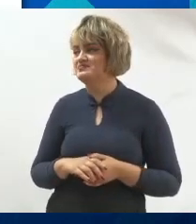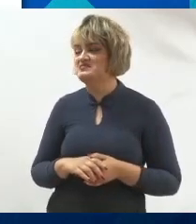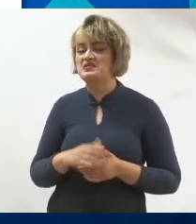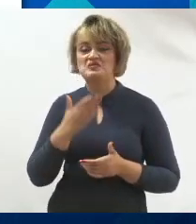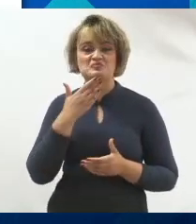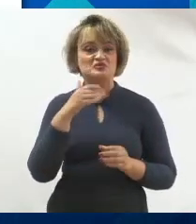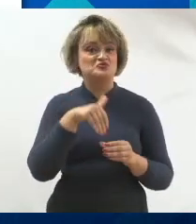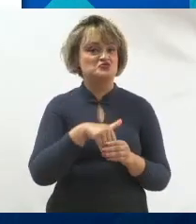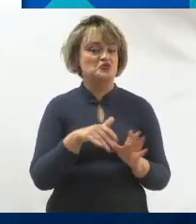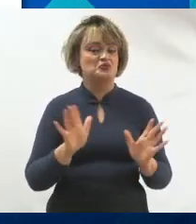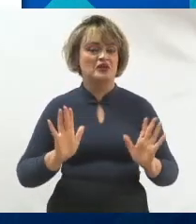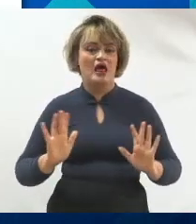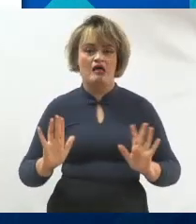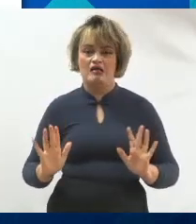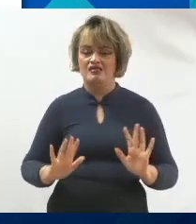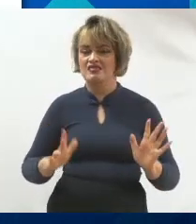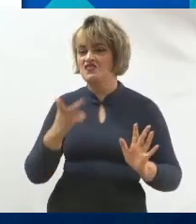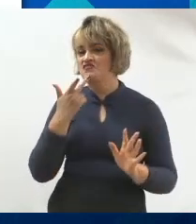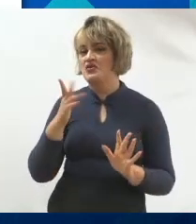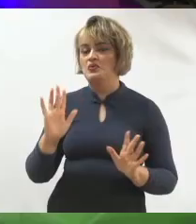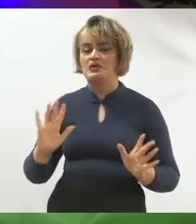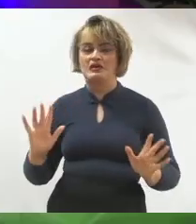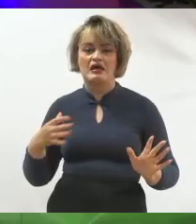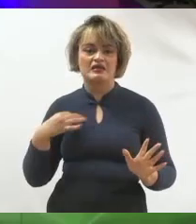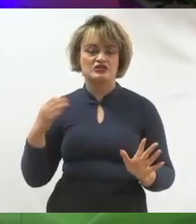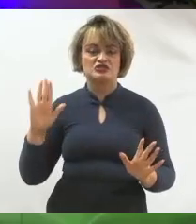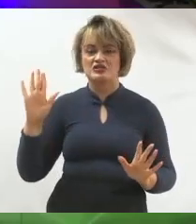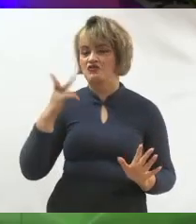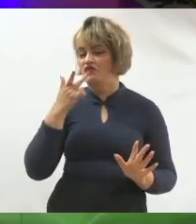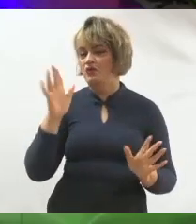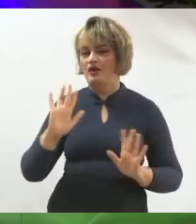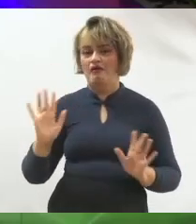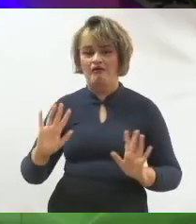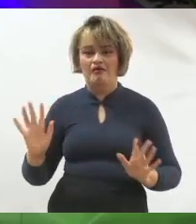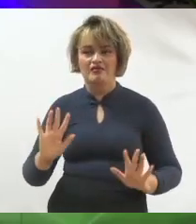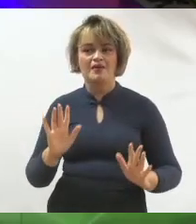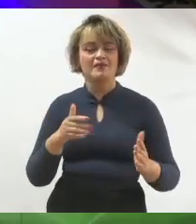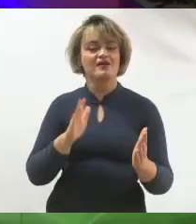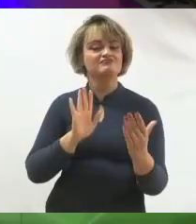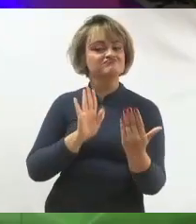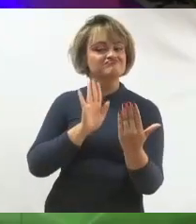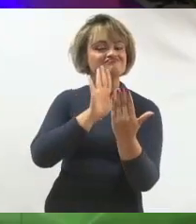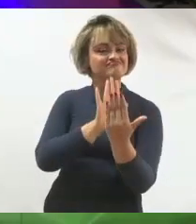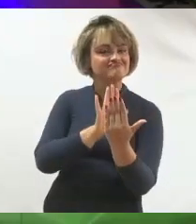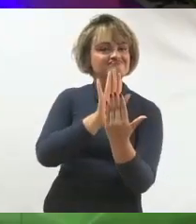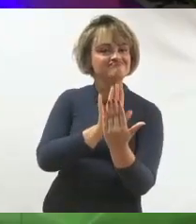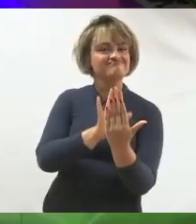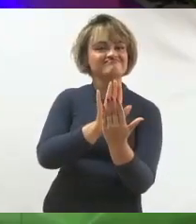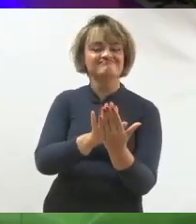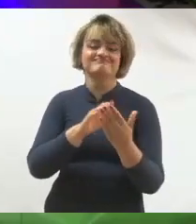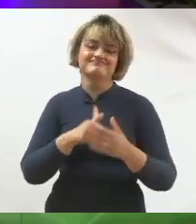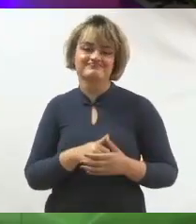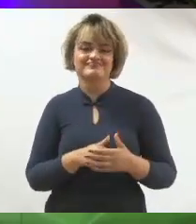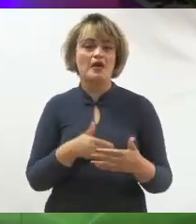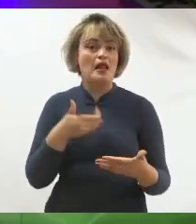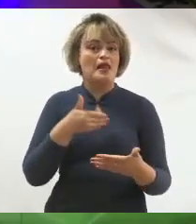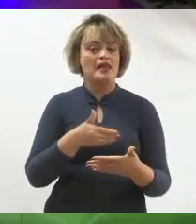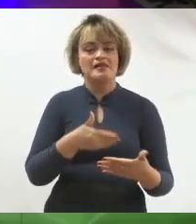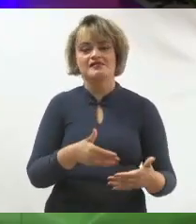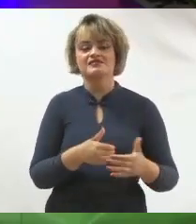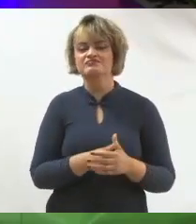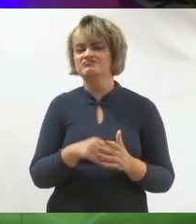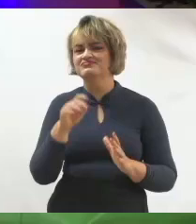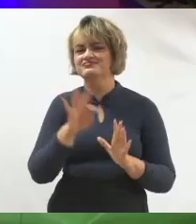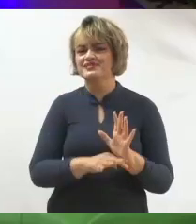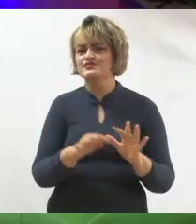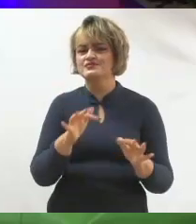pediu voto, não falou em candidatura e, ao mesmo tempo, se aproximou com essa população. Num textinho